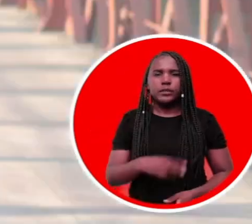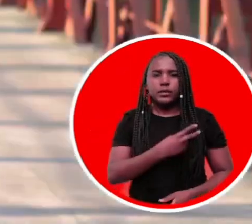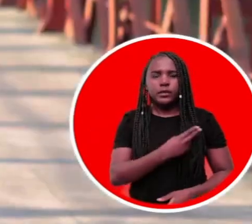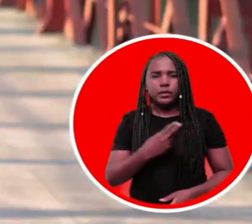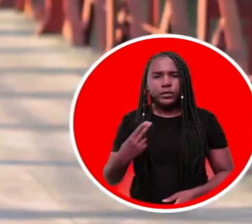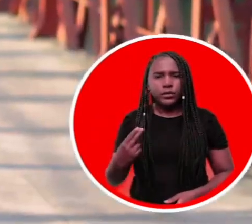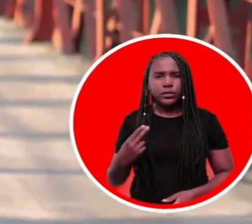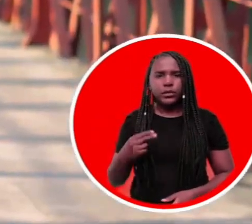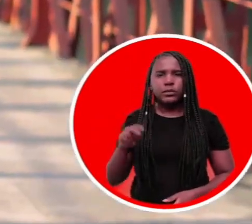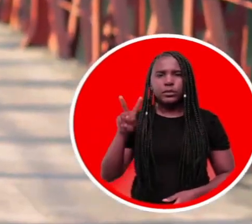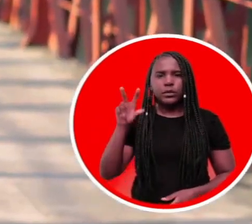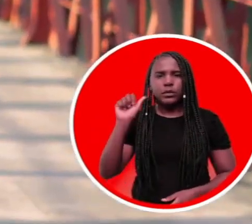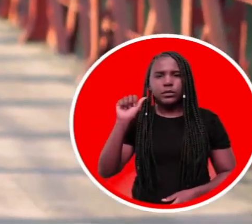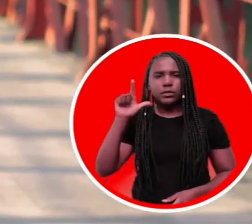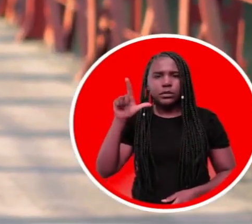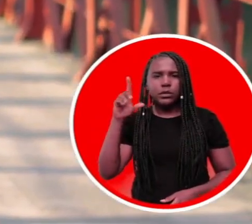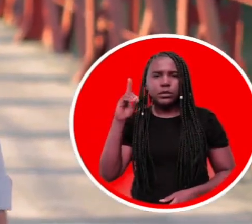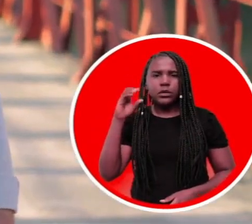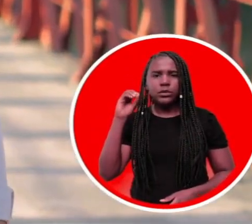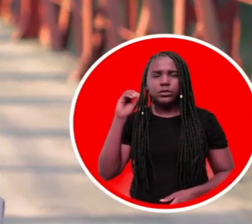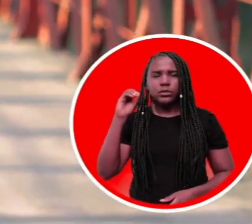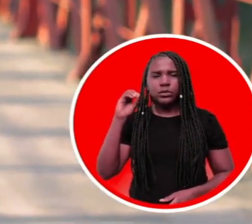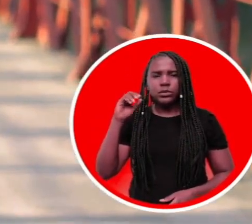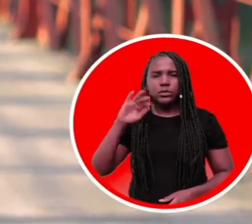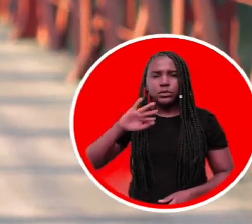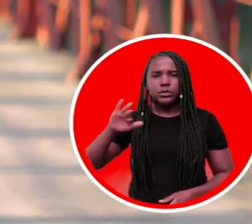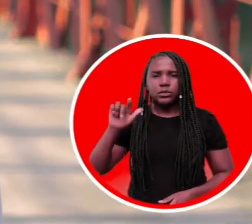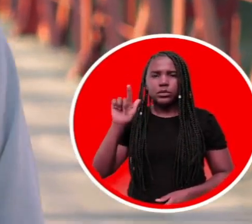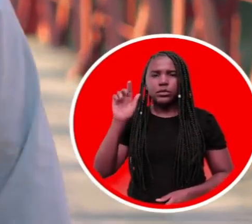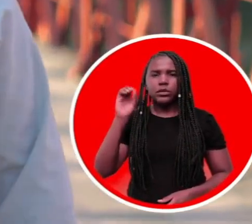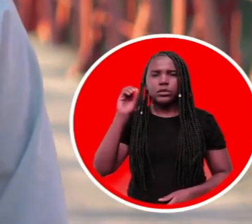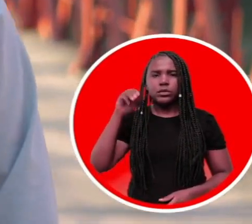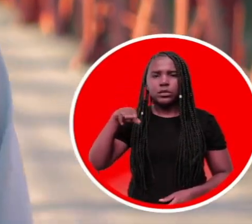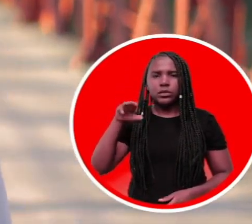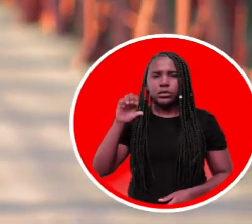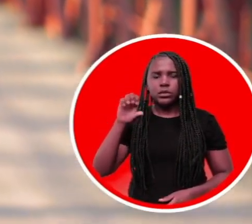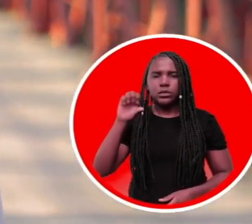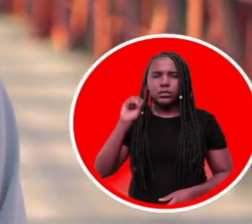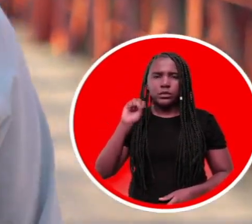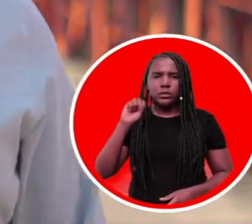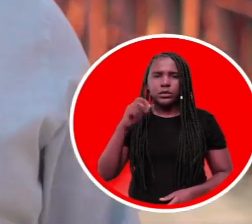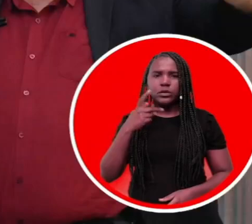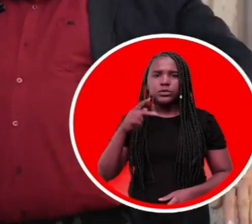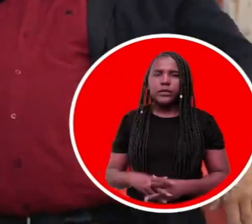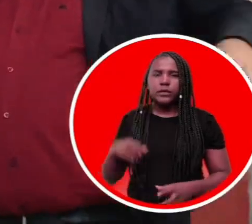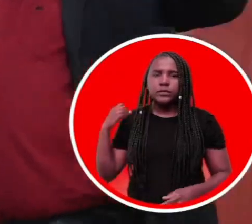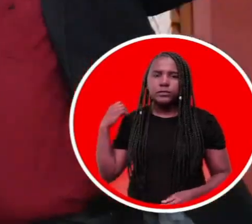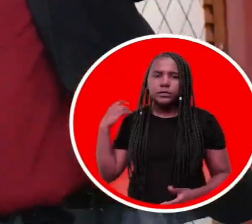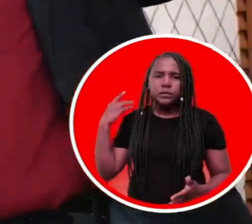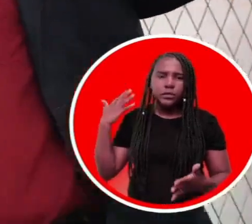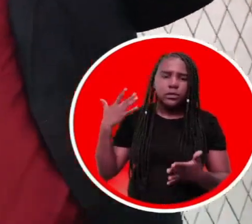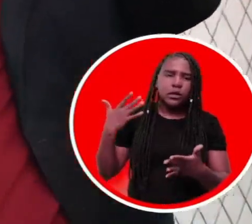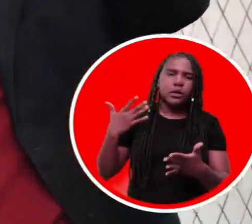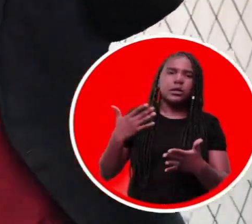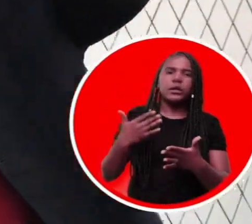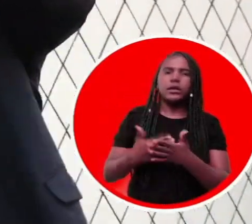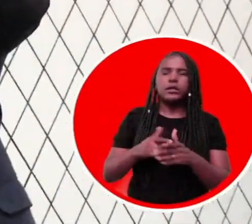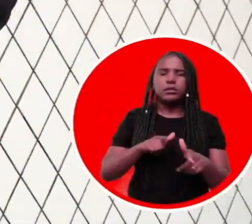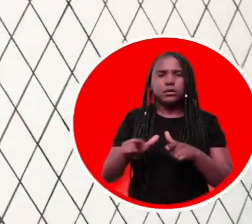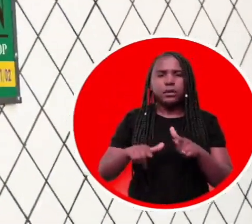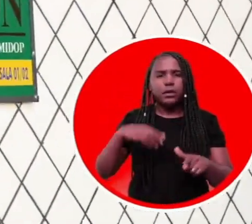Eu sou o Valdo Gomes. Sua real chance de renovação política em Resende. É uma longa carreira na